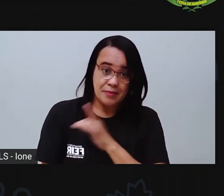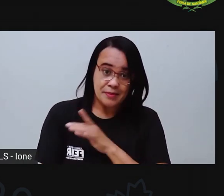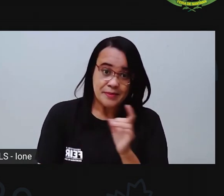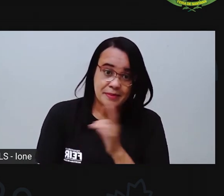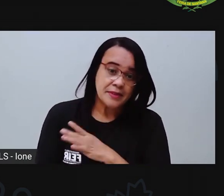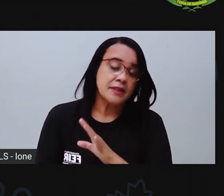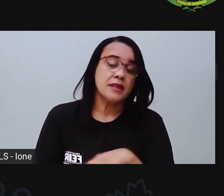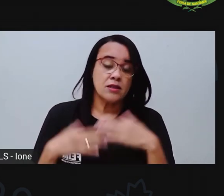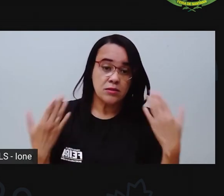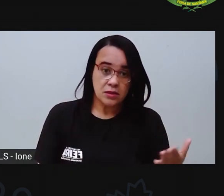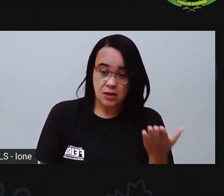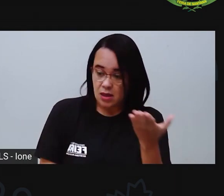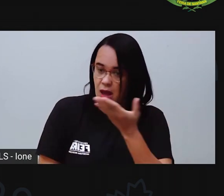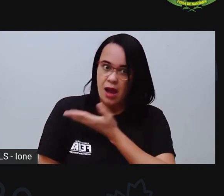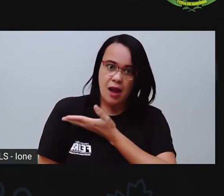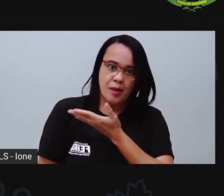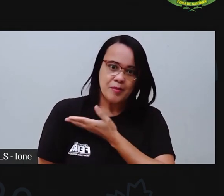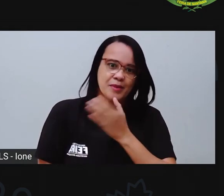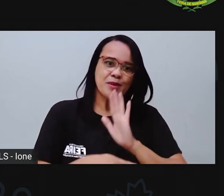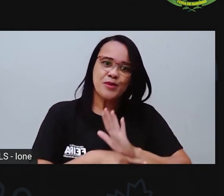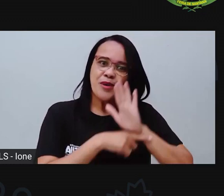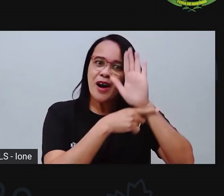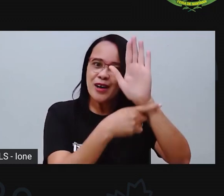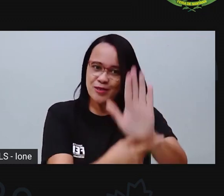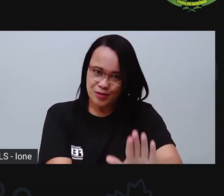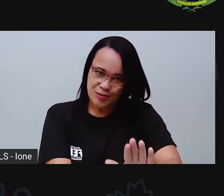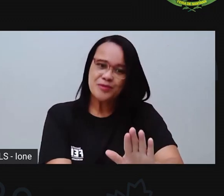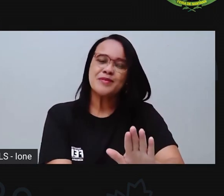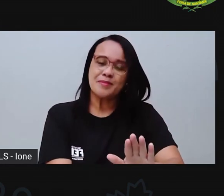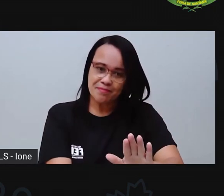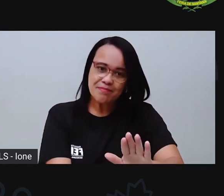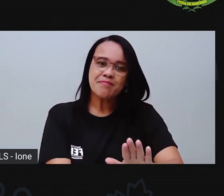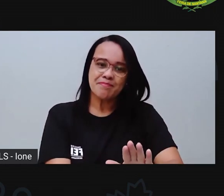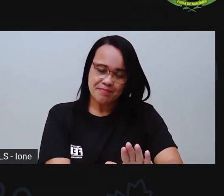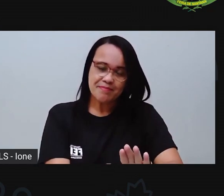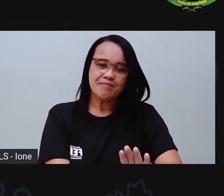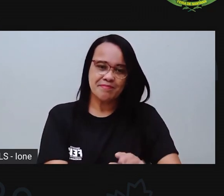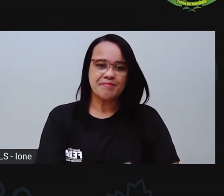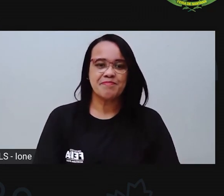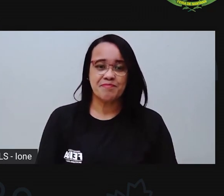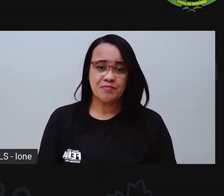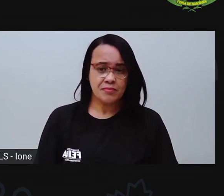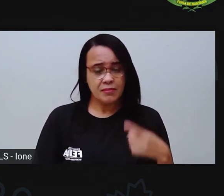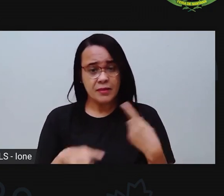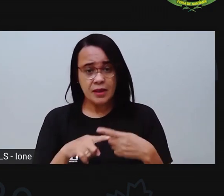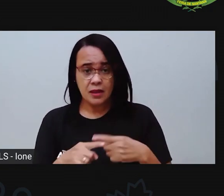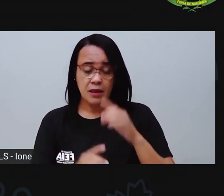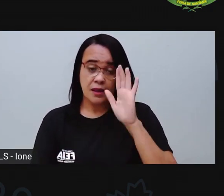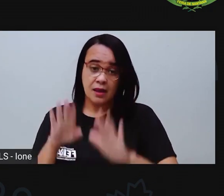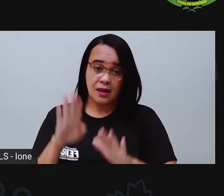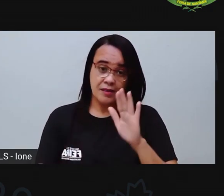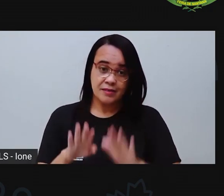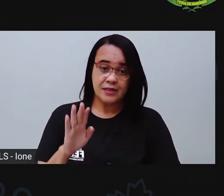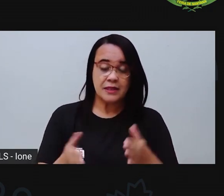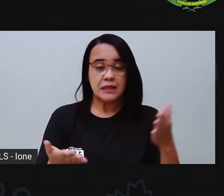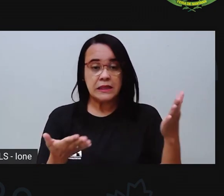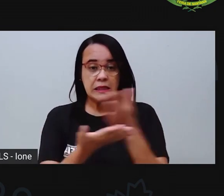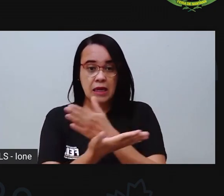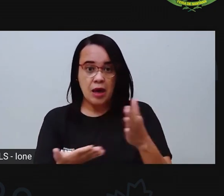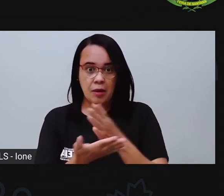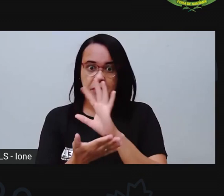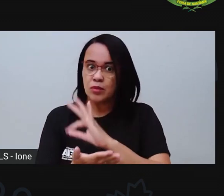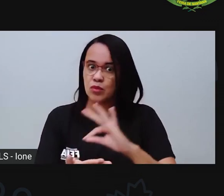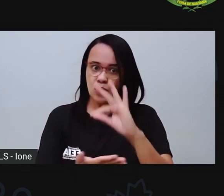É claro que a gente não... Nossos amigos nem sempre vão estar à nossa disposição, né? Pra nos ajudar em tudo.